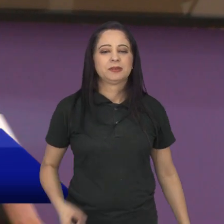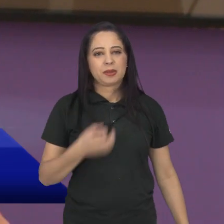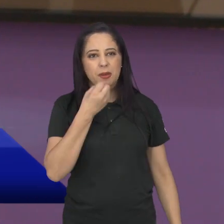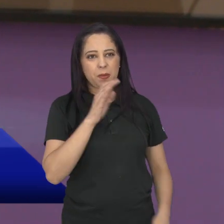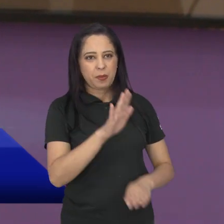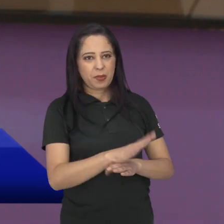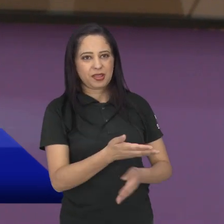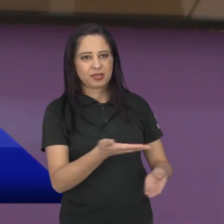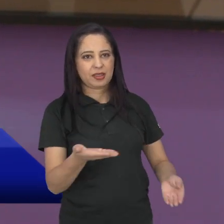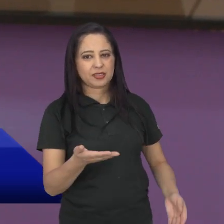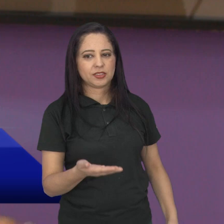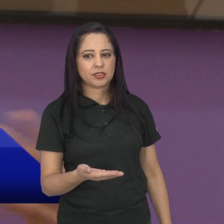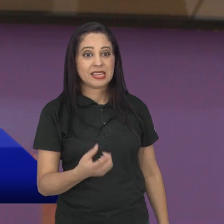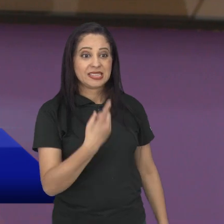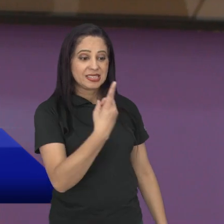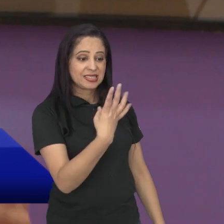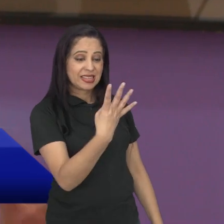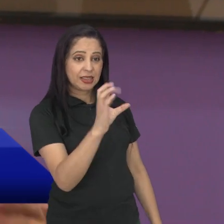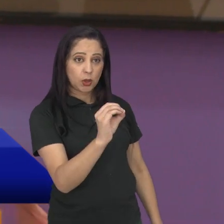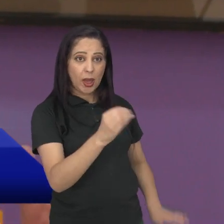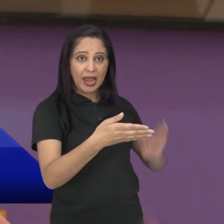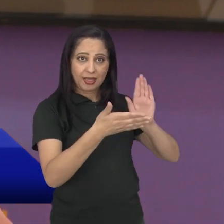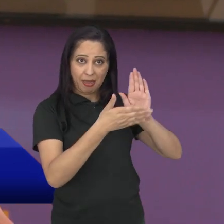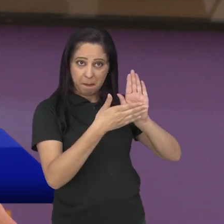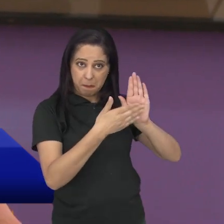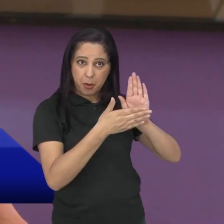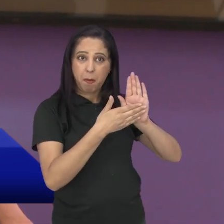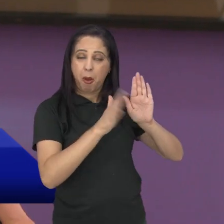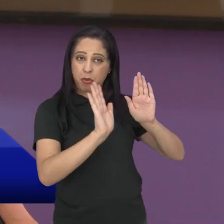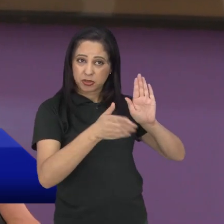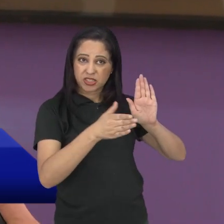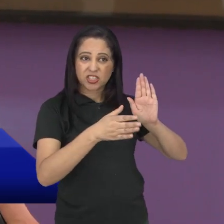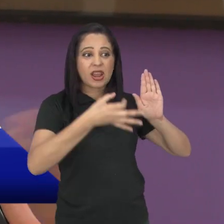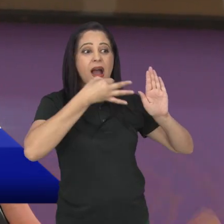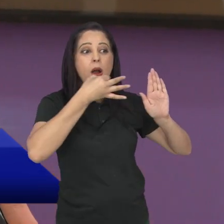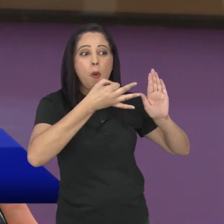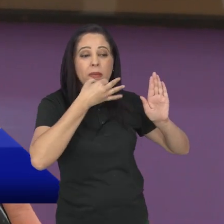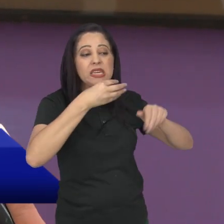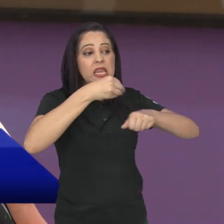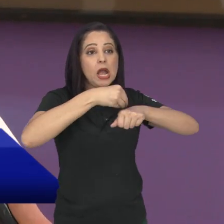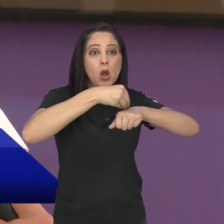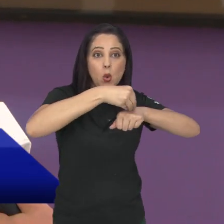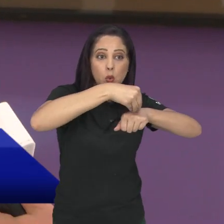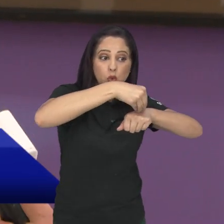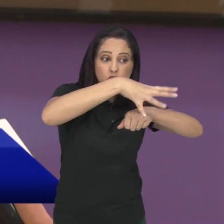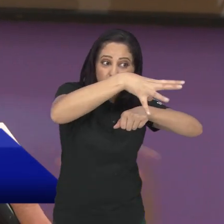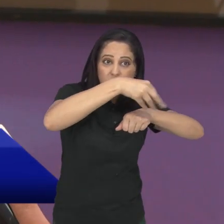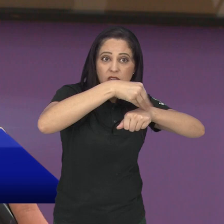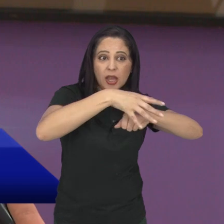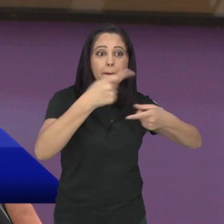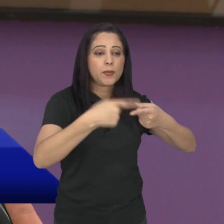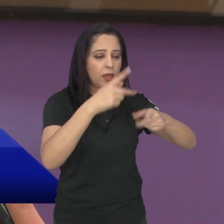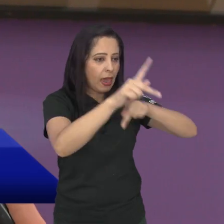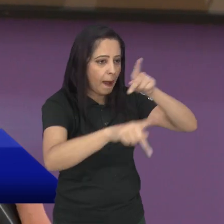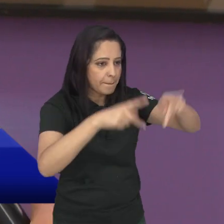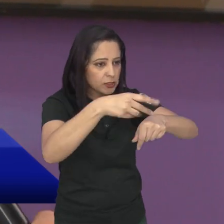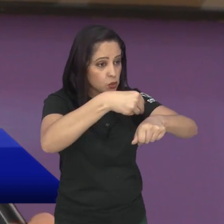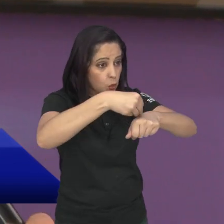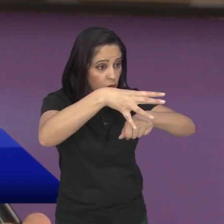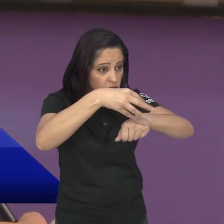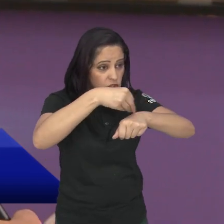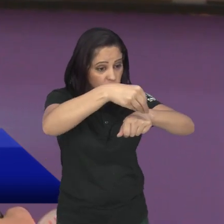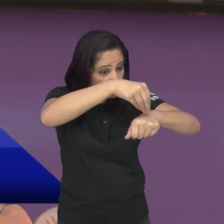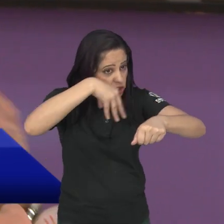têm? Boa tarde, Paulo. Realmente foram 140 propostas, sugestões de toda a população,